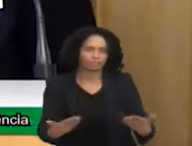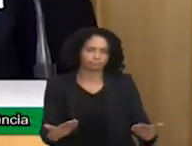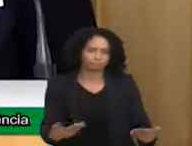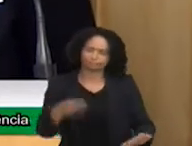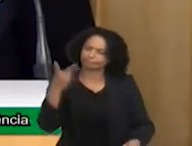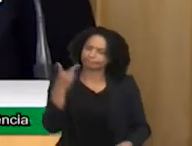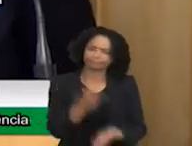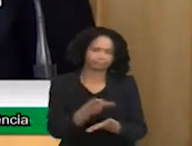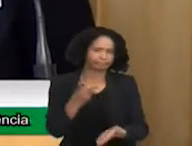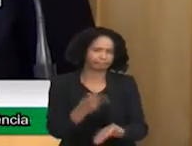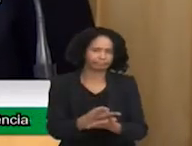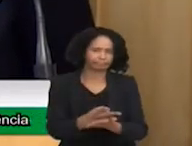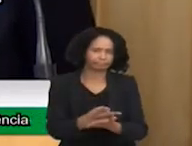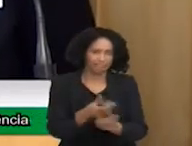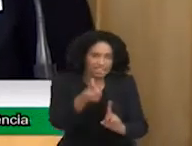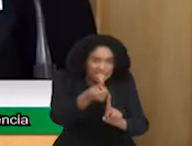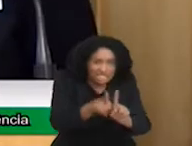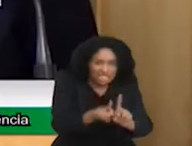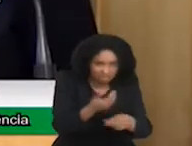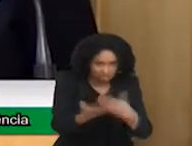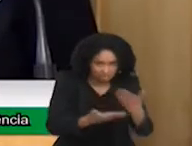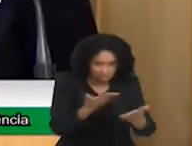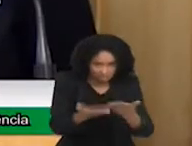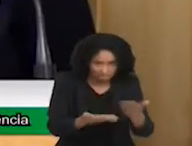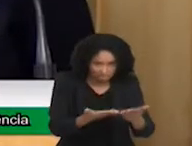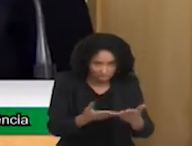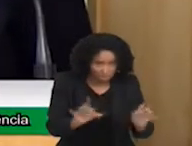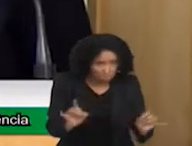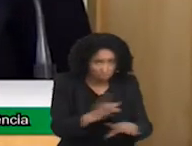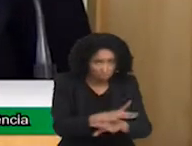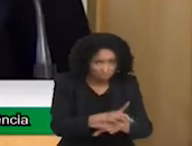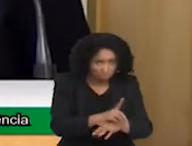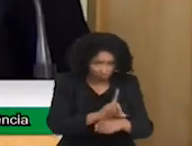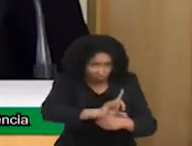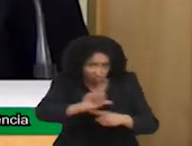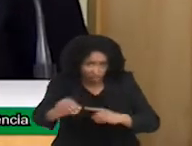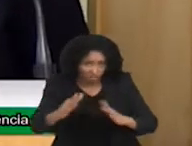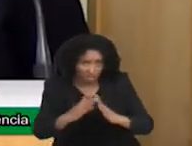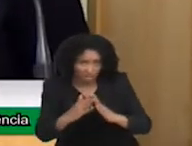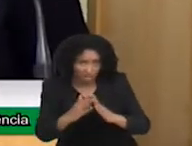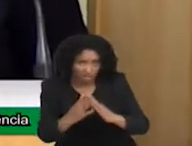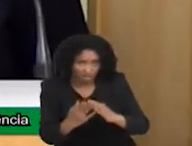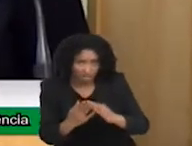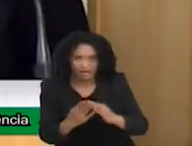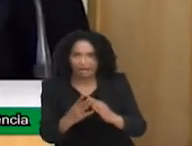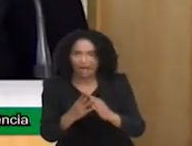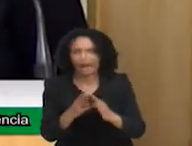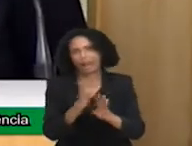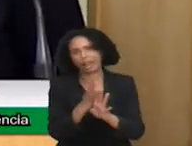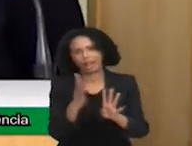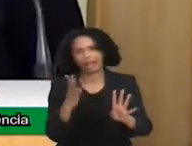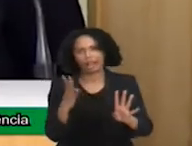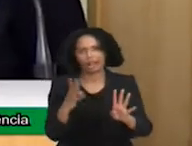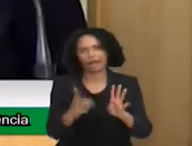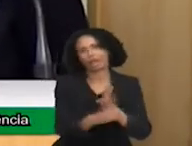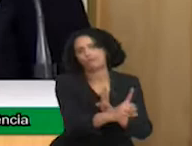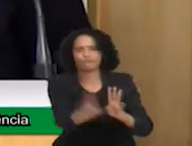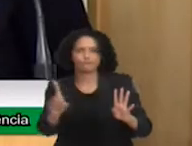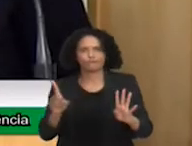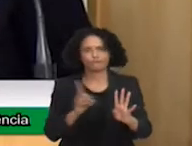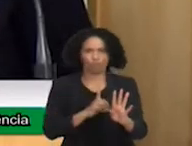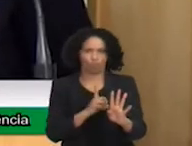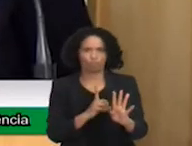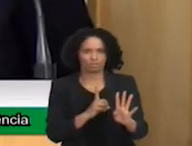continuado, não seis meses de tratamento e depois bora para casa e traz para a fila. Lá atrás, depois de cinco anos, você volta.